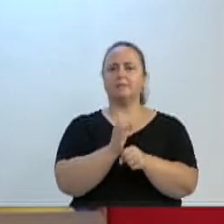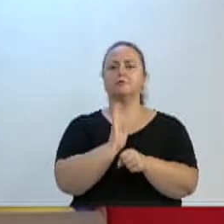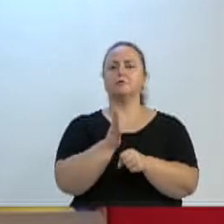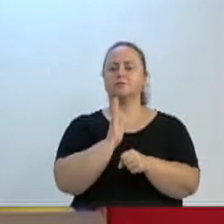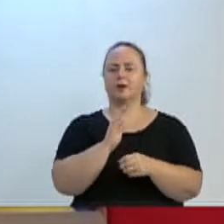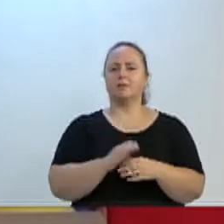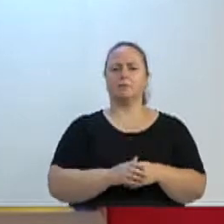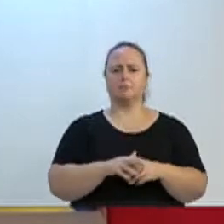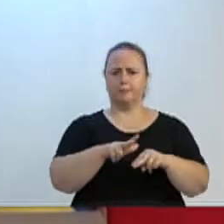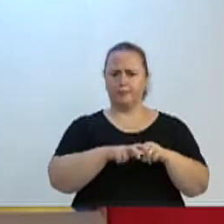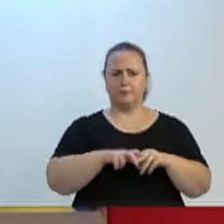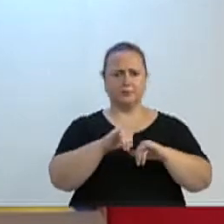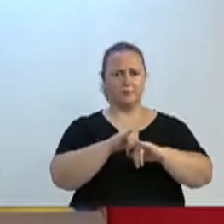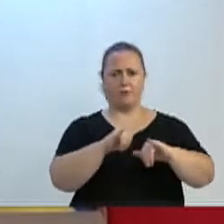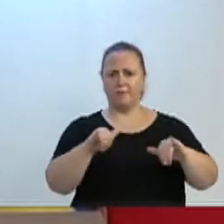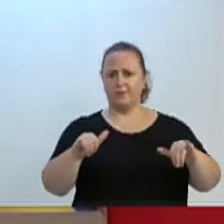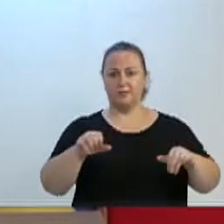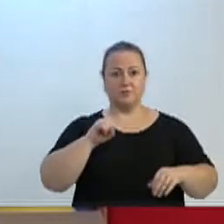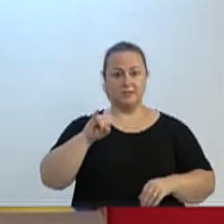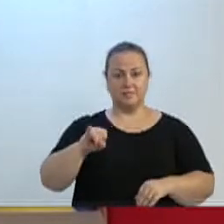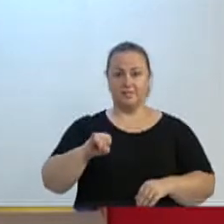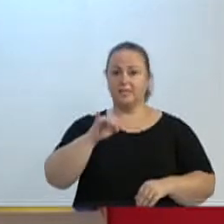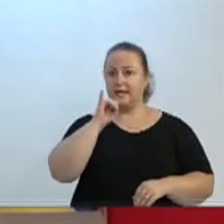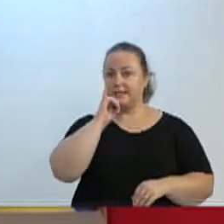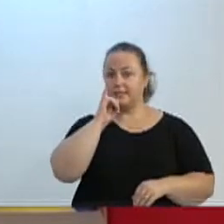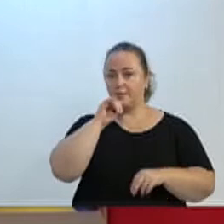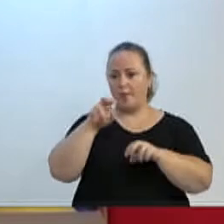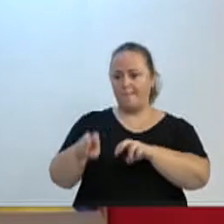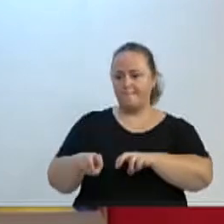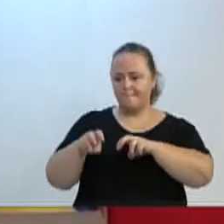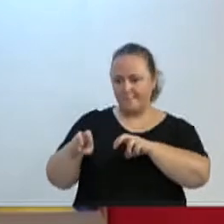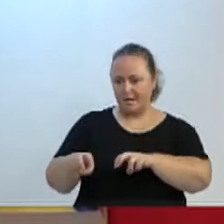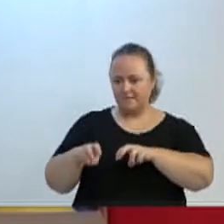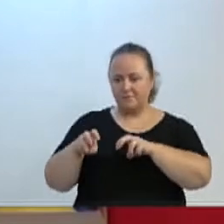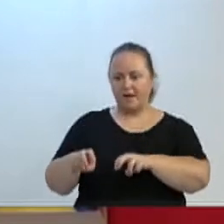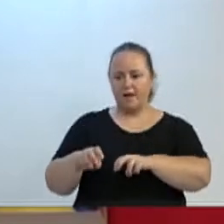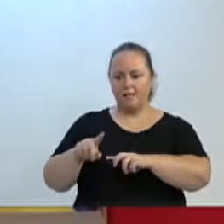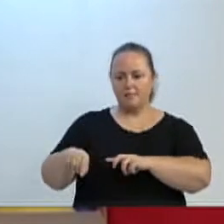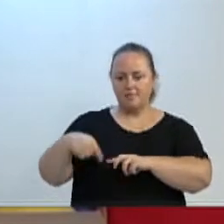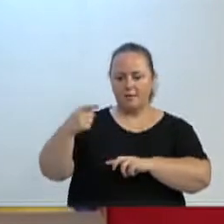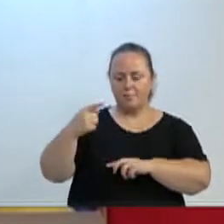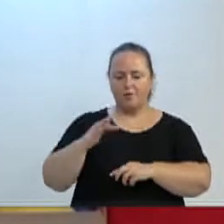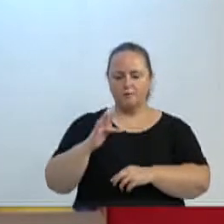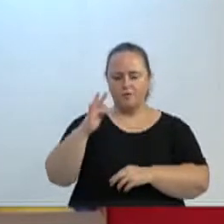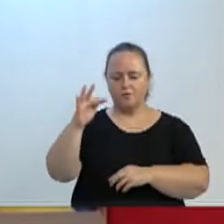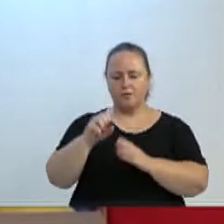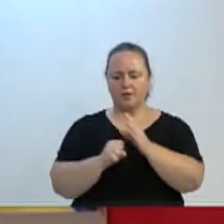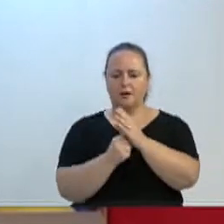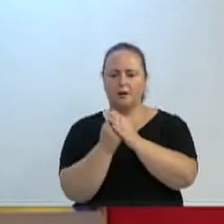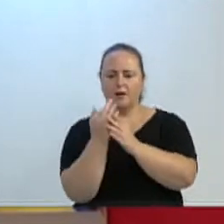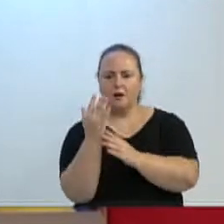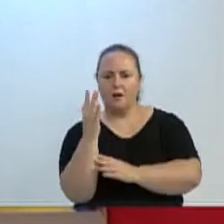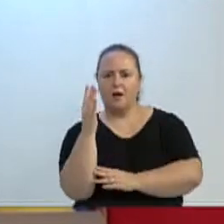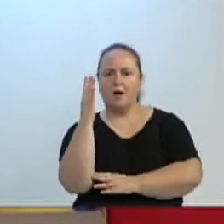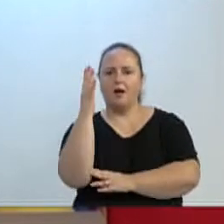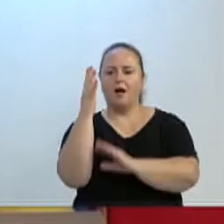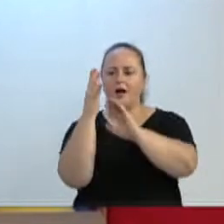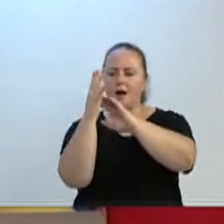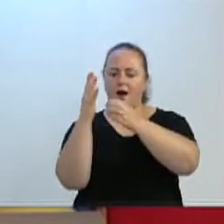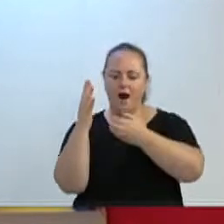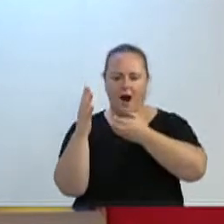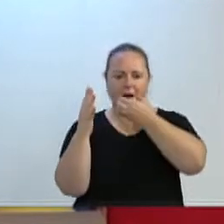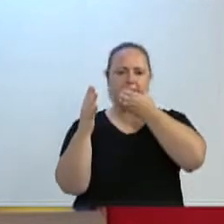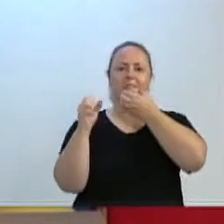janta, muitos acham engraçado. Mas se você plantar um pé de fruta hoje, vai demorar um bom tempo para produzir o fruto. Mas se não